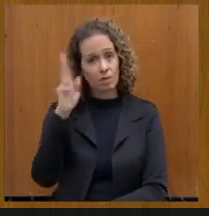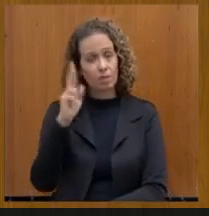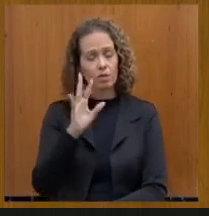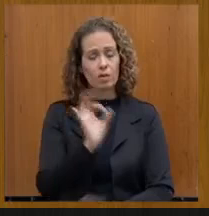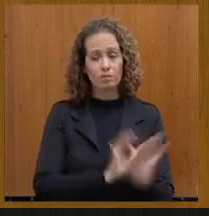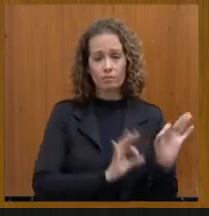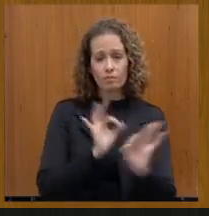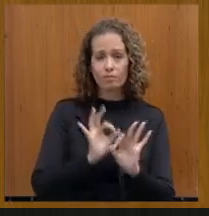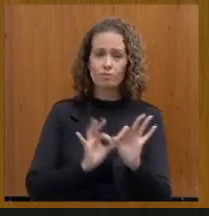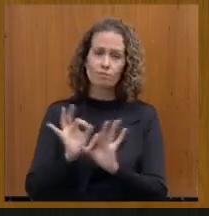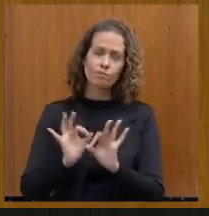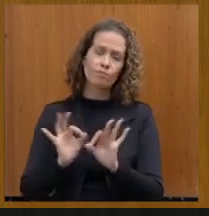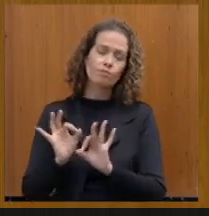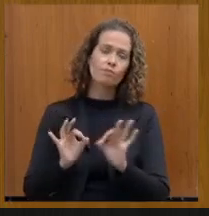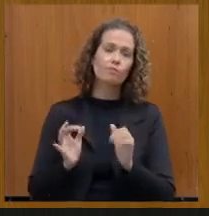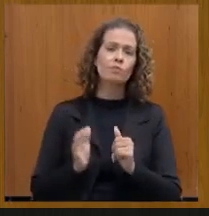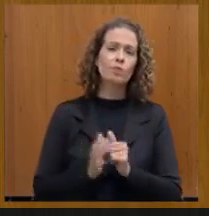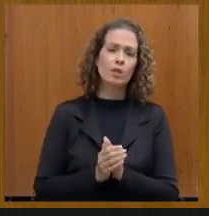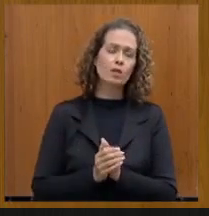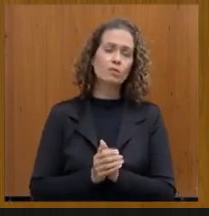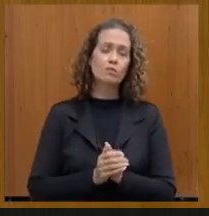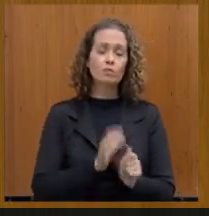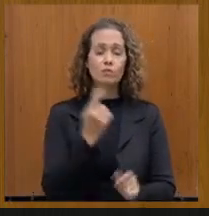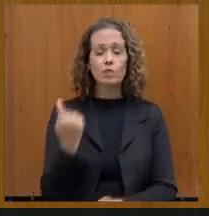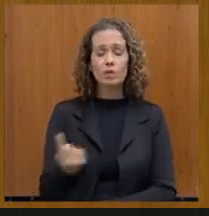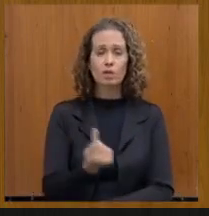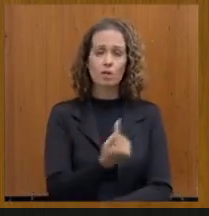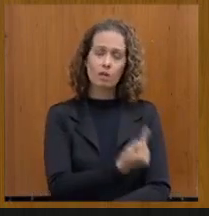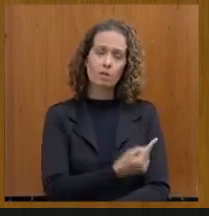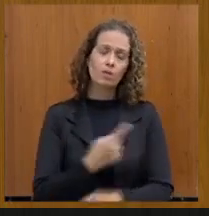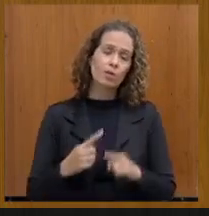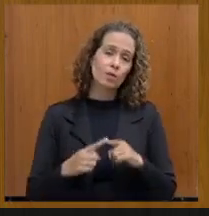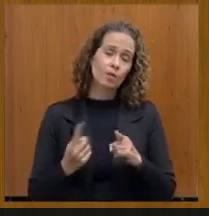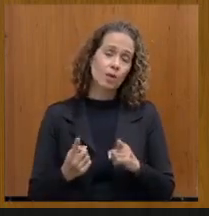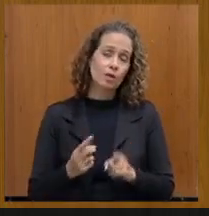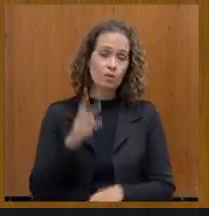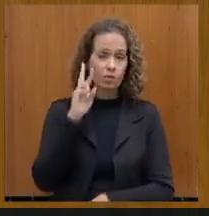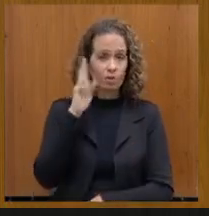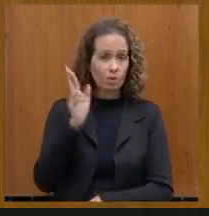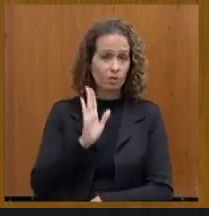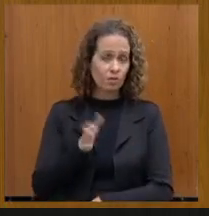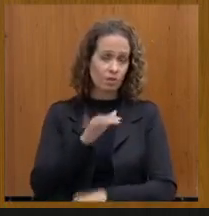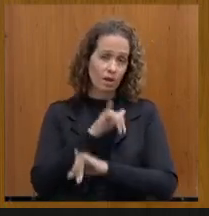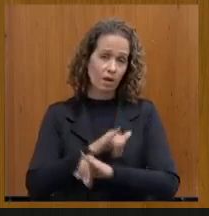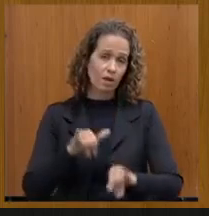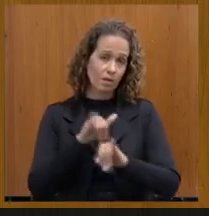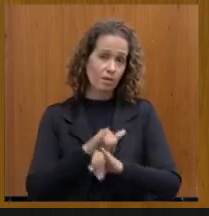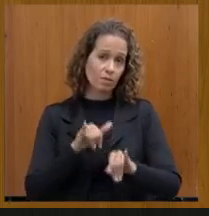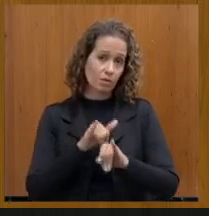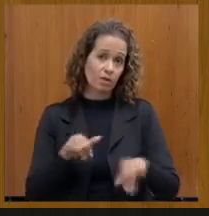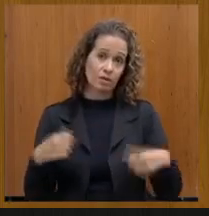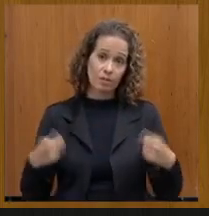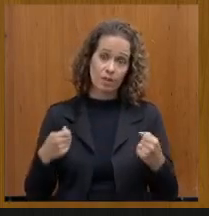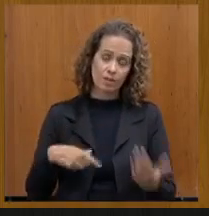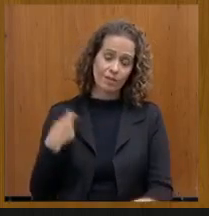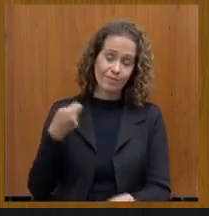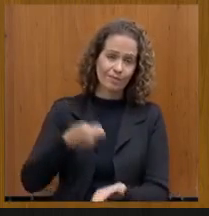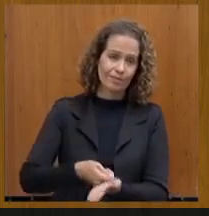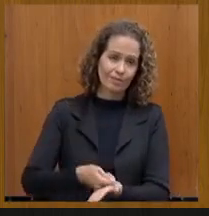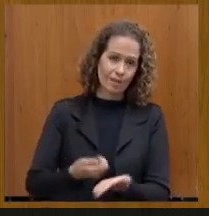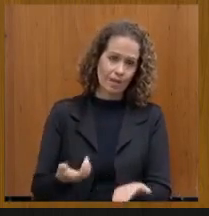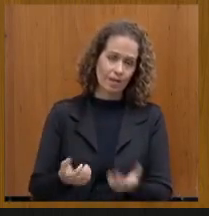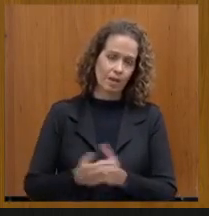da existência de todo o povo, mas não é só o senhor, como o senhor diz, o senhor tem que pagar. Mas,